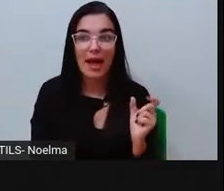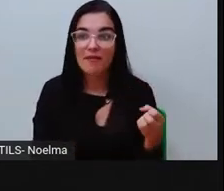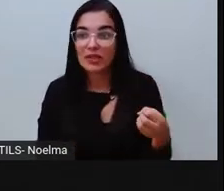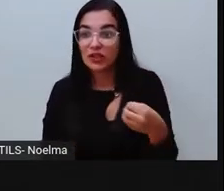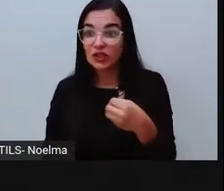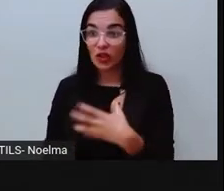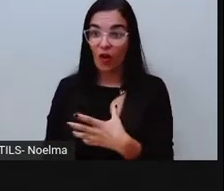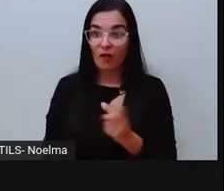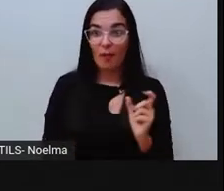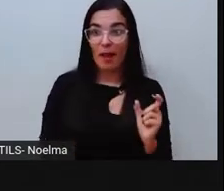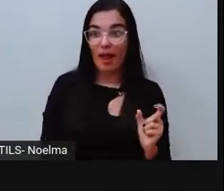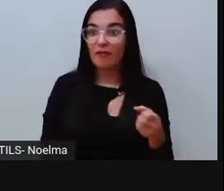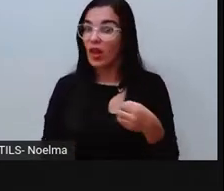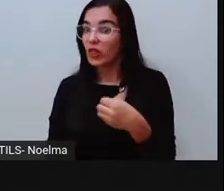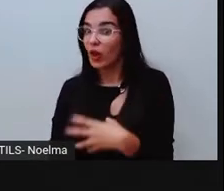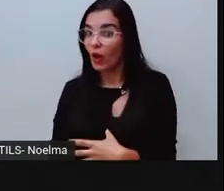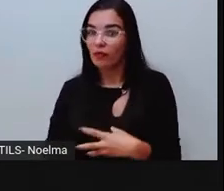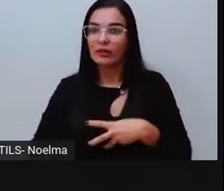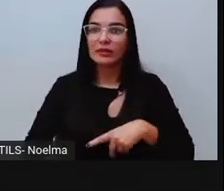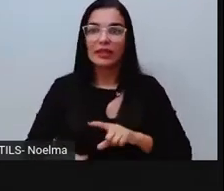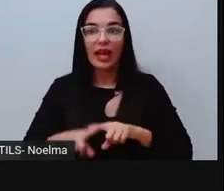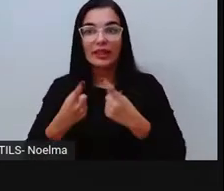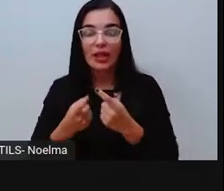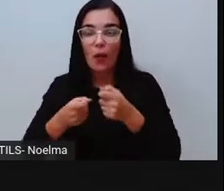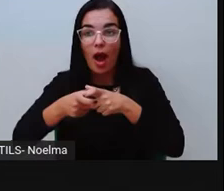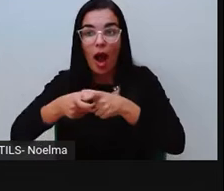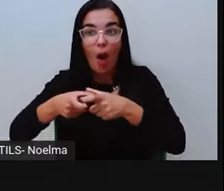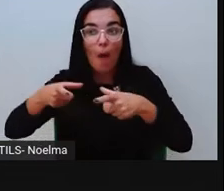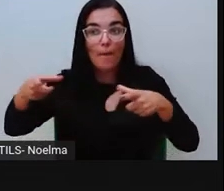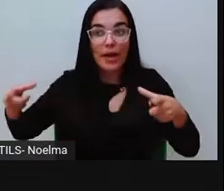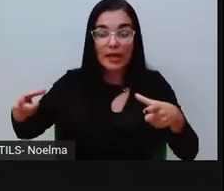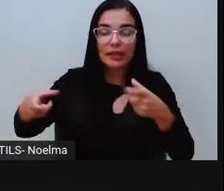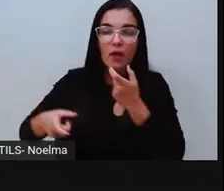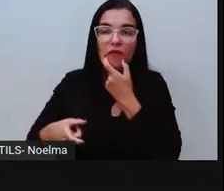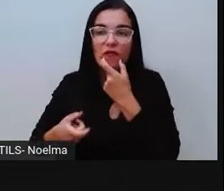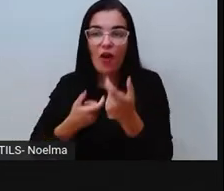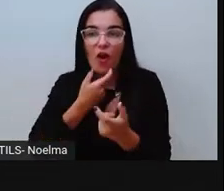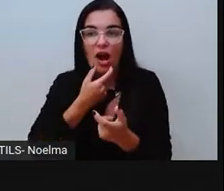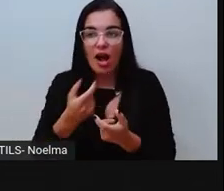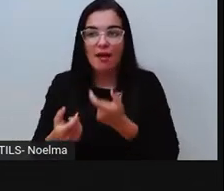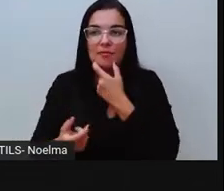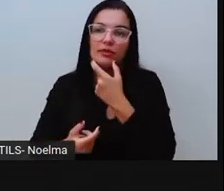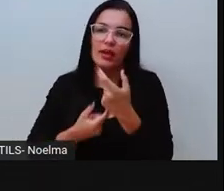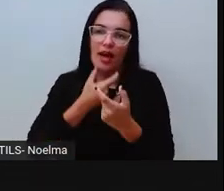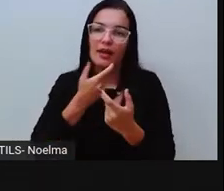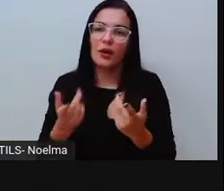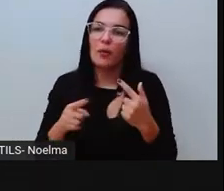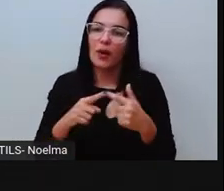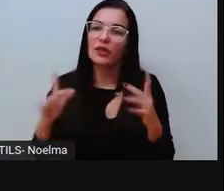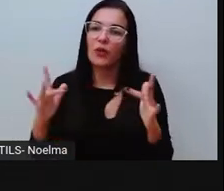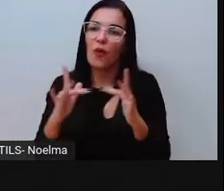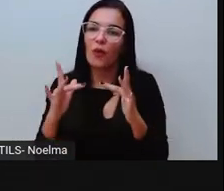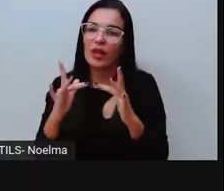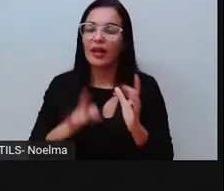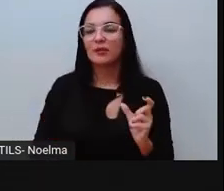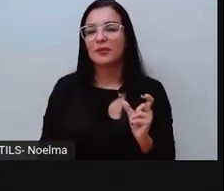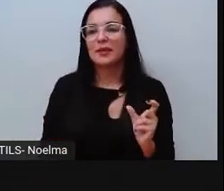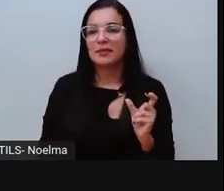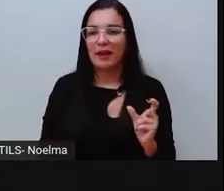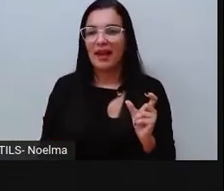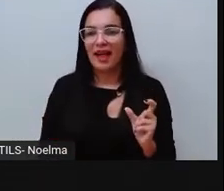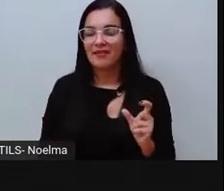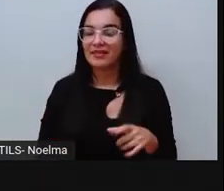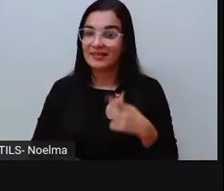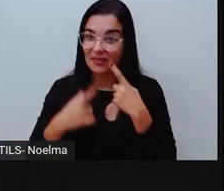vocabulário, a partir do momento aí que a gente tem o contato com essas palavras. Então, olha